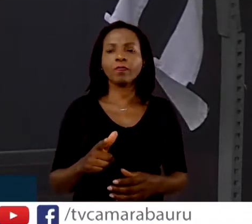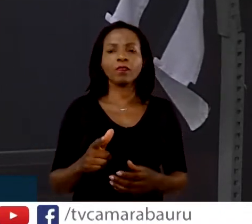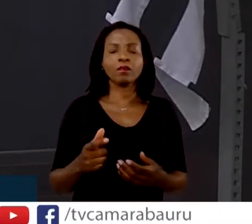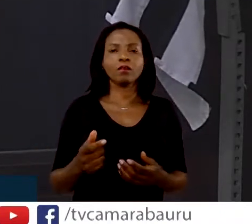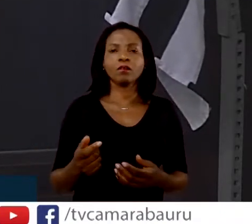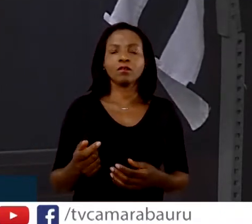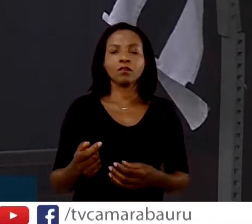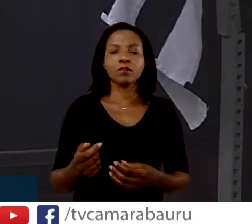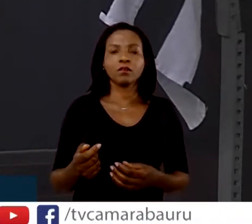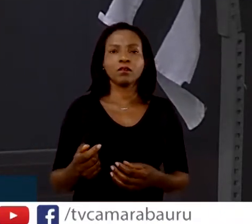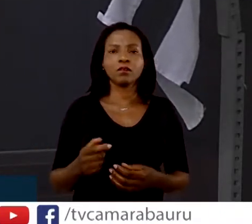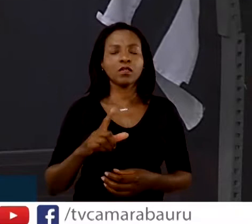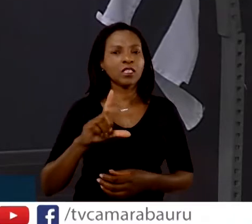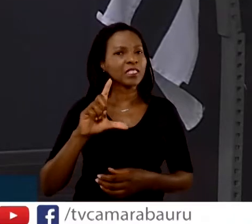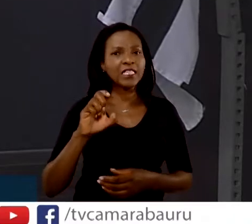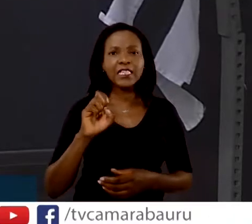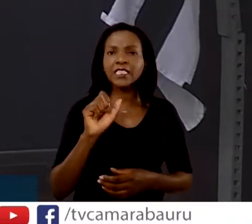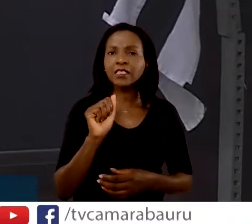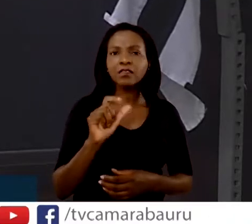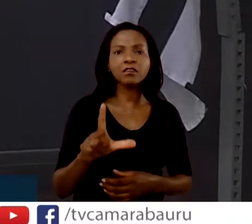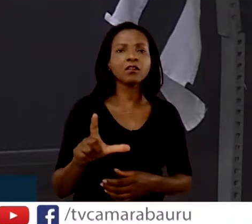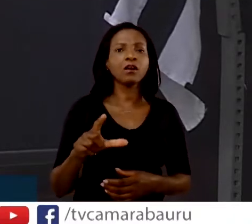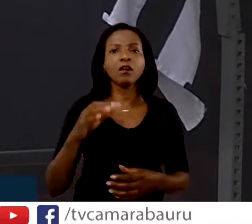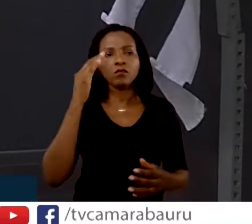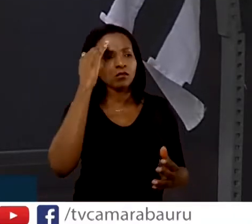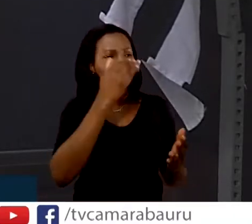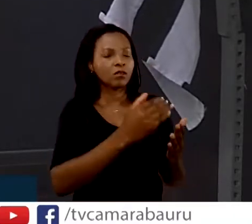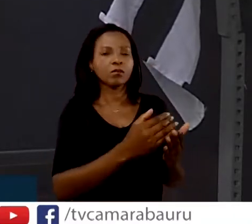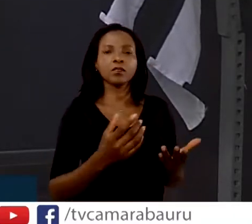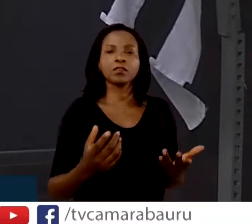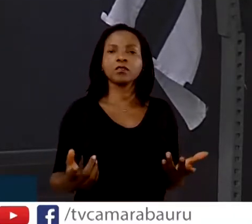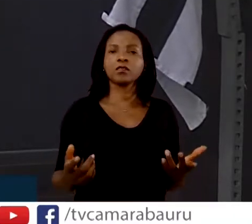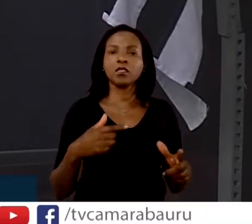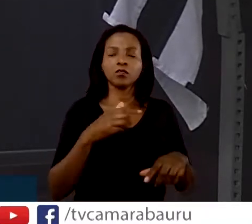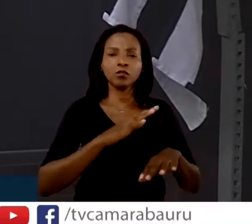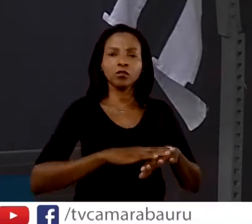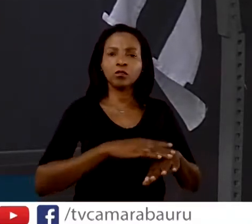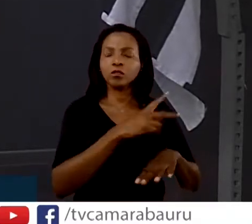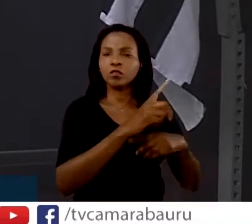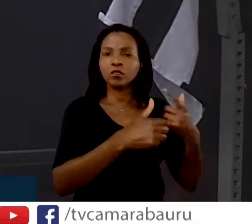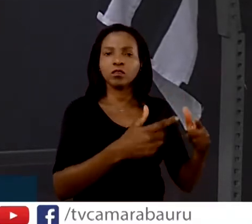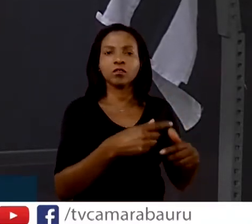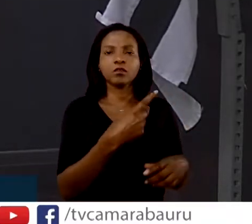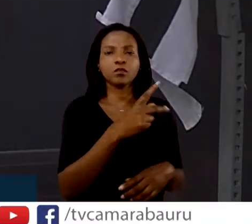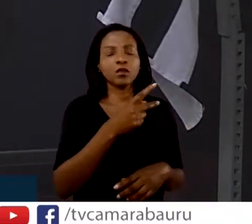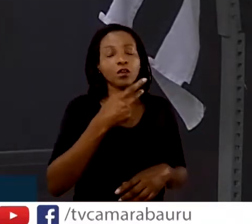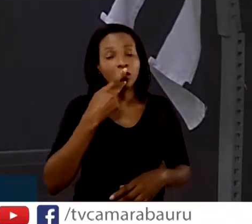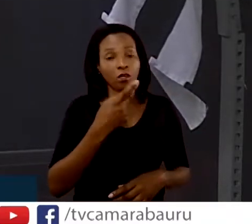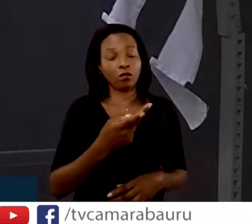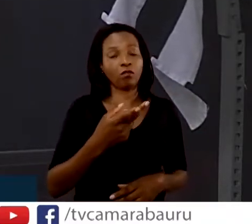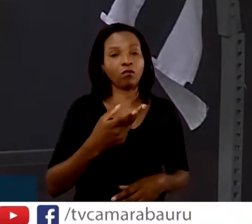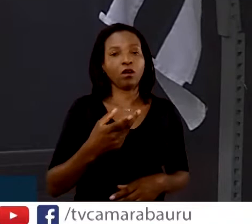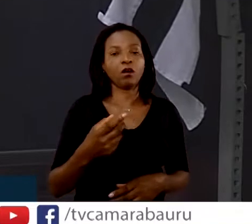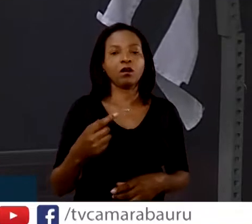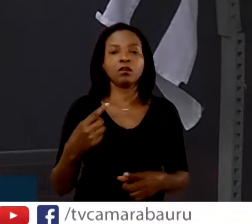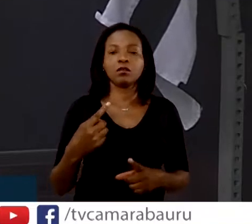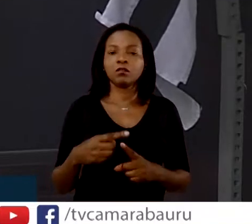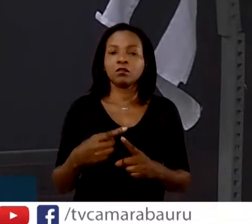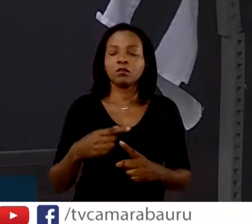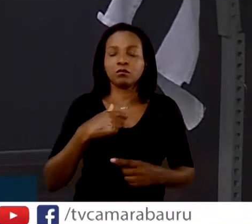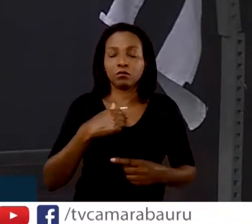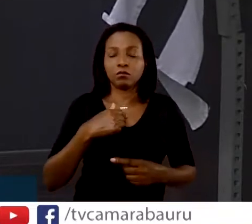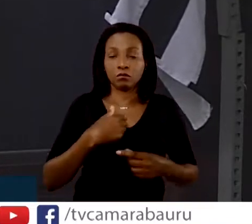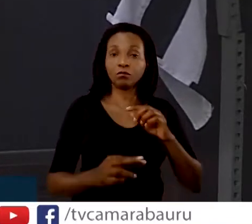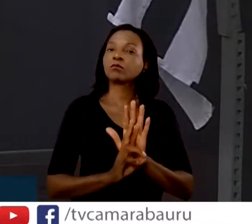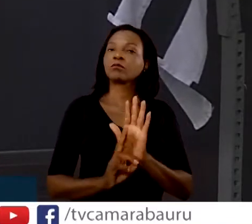leal para aquilo que veio. Eu falo isso na qualidade de que me encontro como representante desse